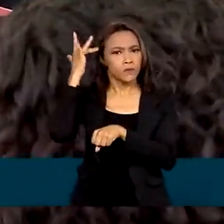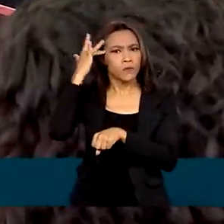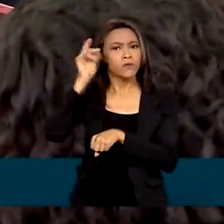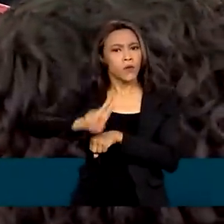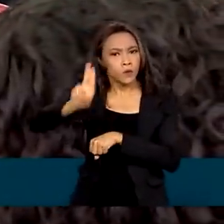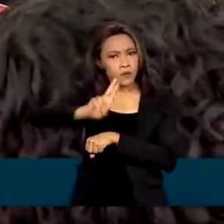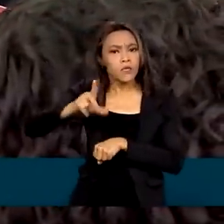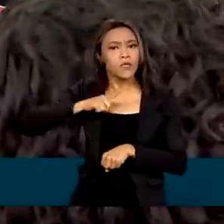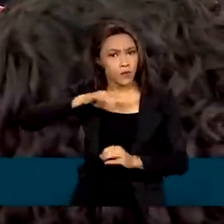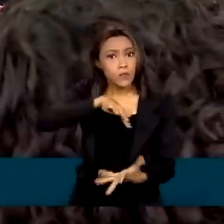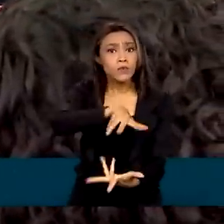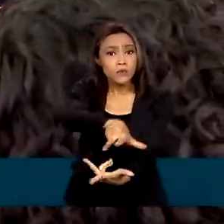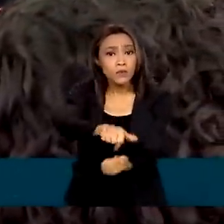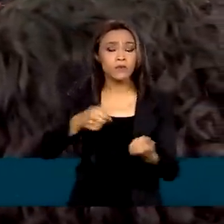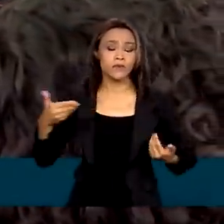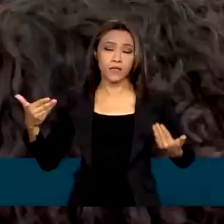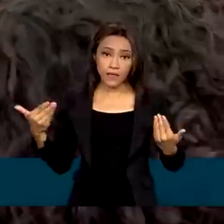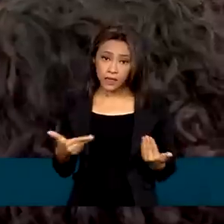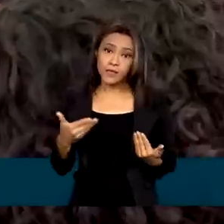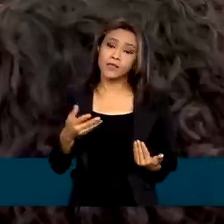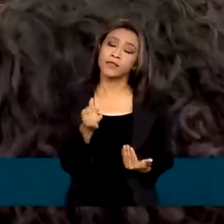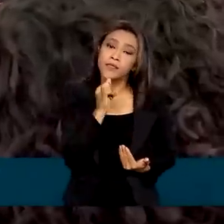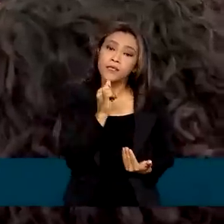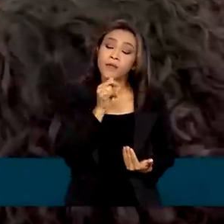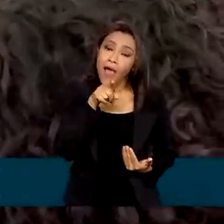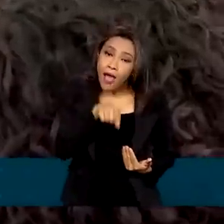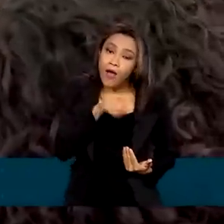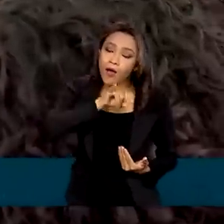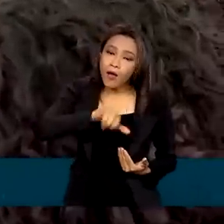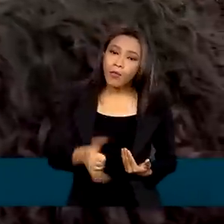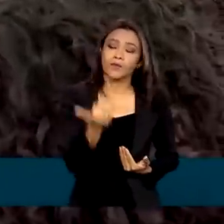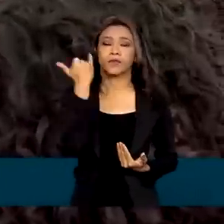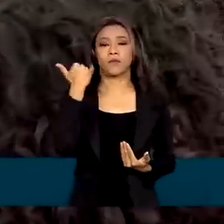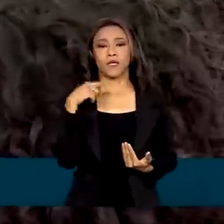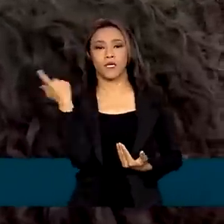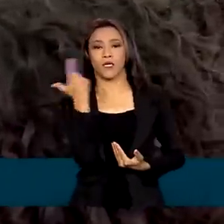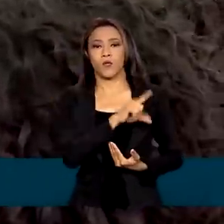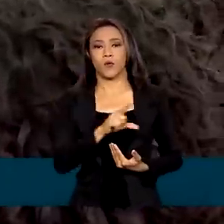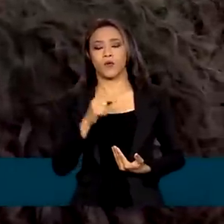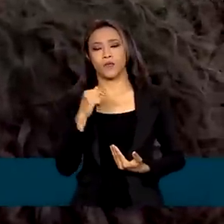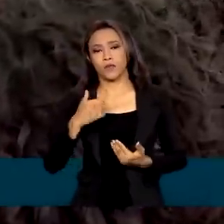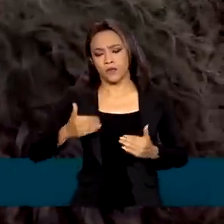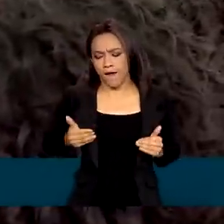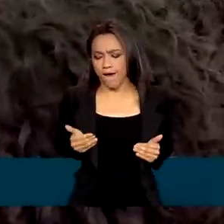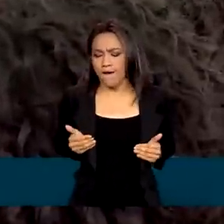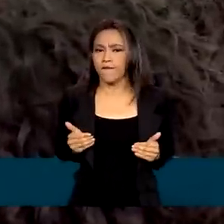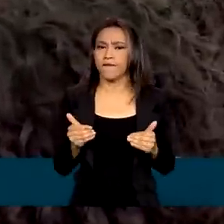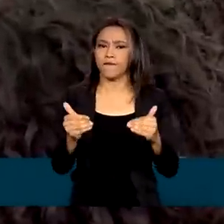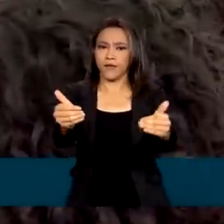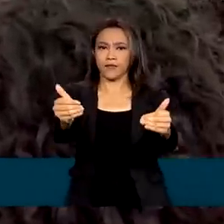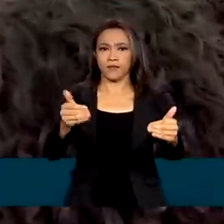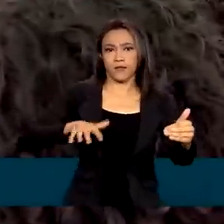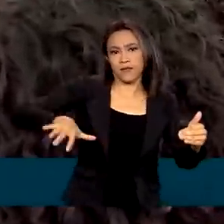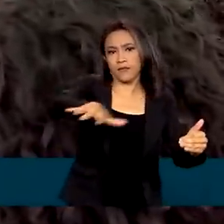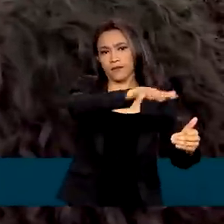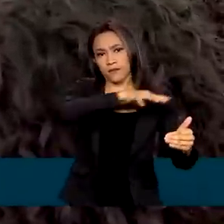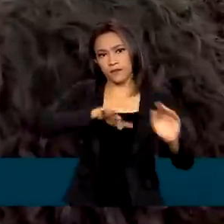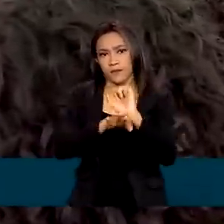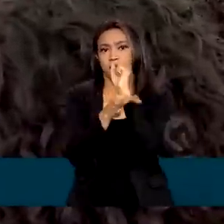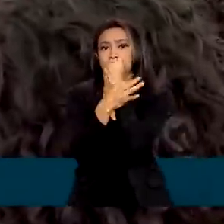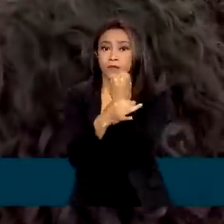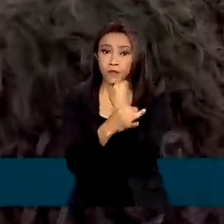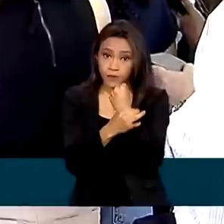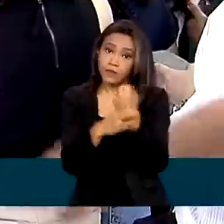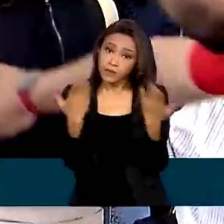E esse evento está servindo como oportunidade para que a gente avance na segurança desse grande patrimônio de todas as